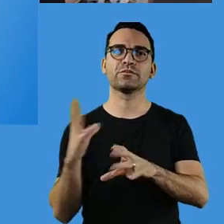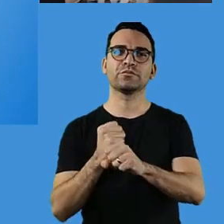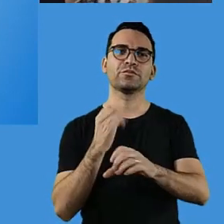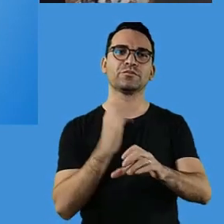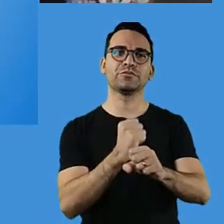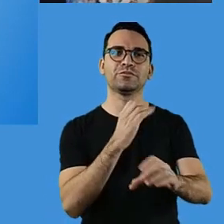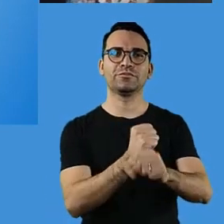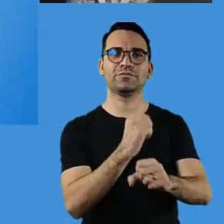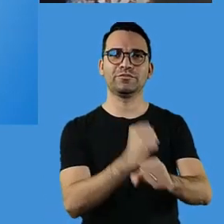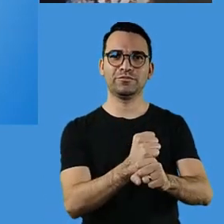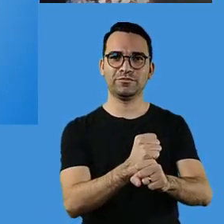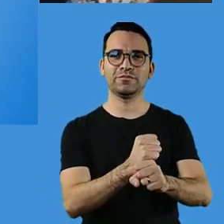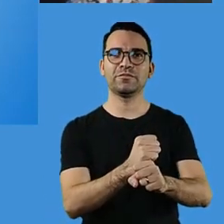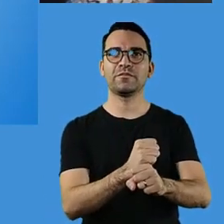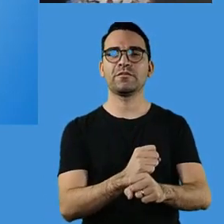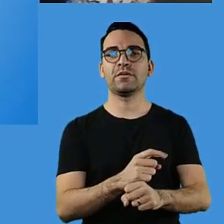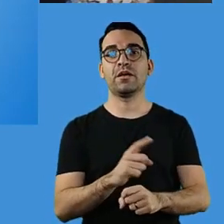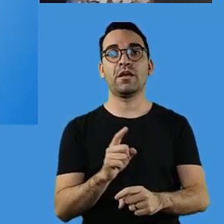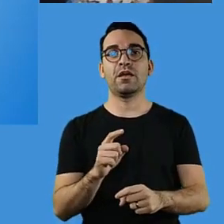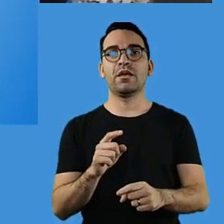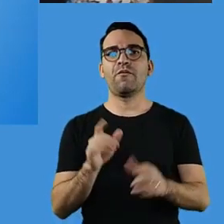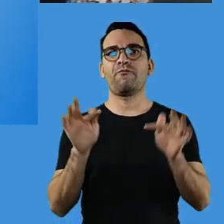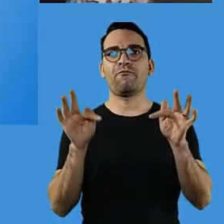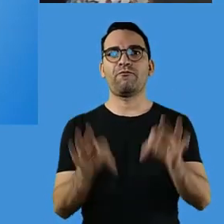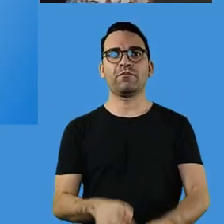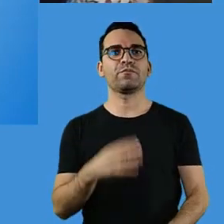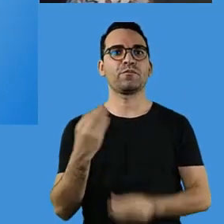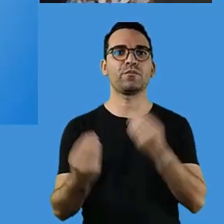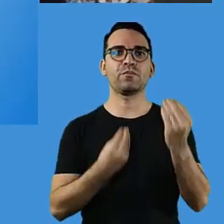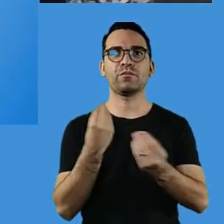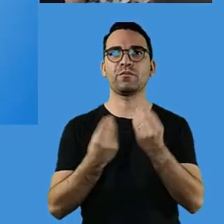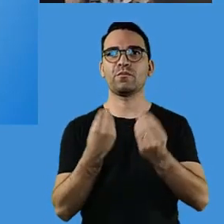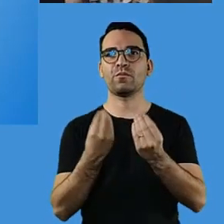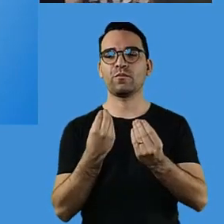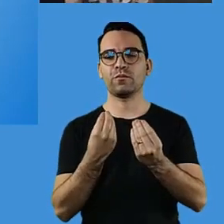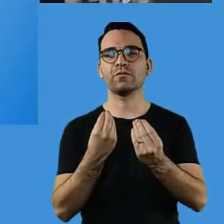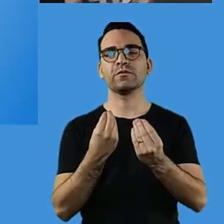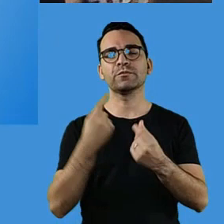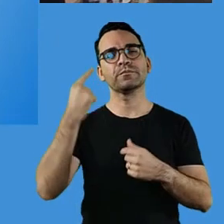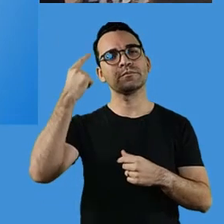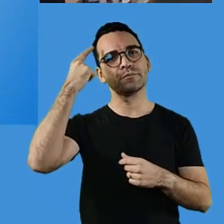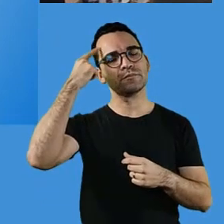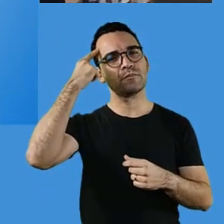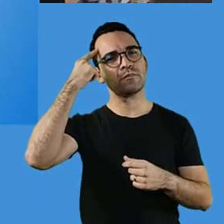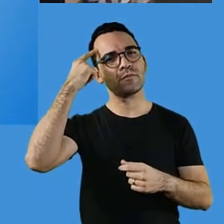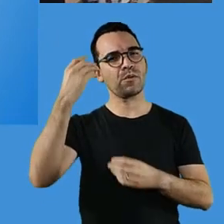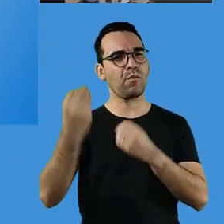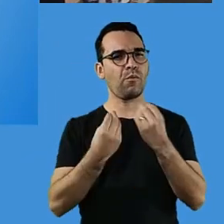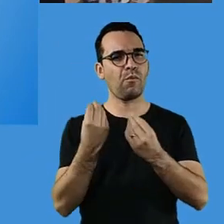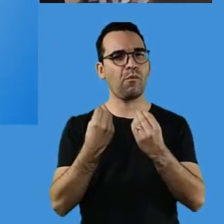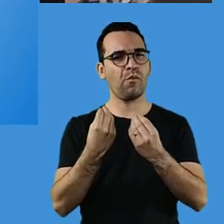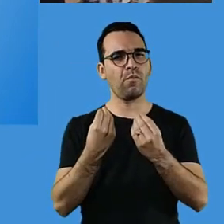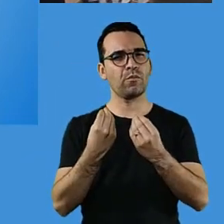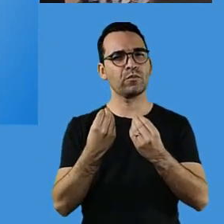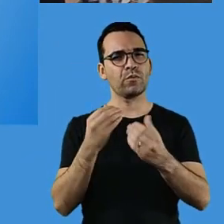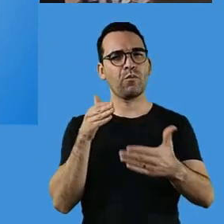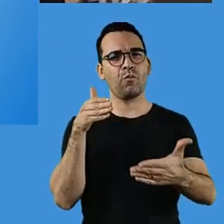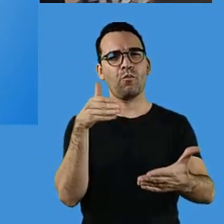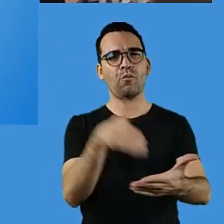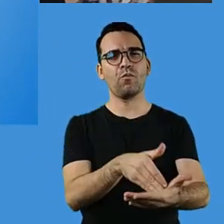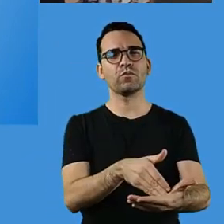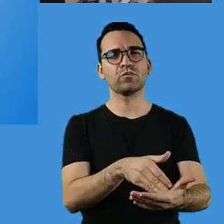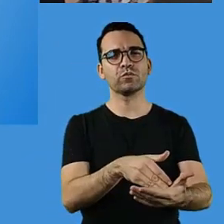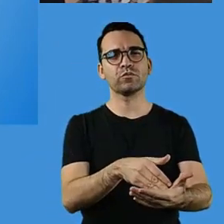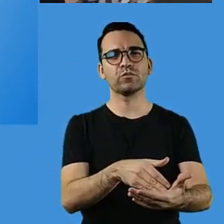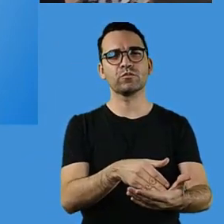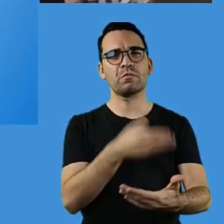tá? É o final, é o produto, é quantitativa também, onde eu irei elaborar, né, diante